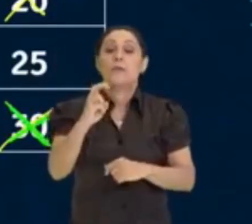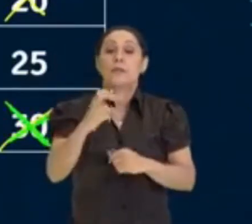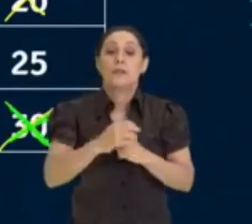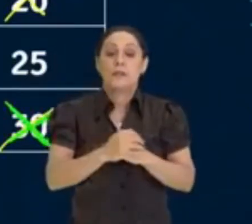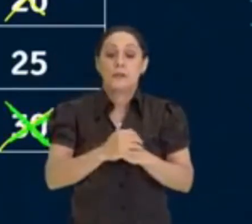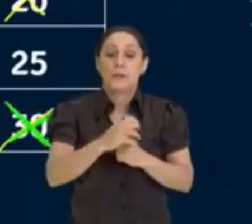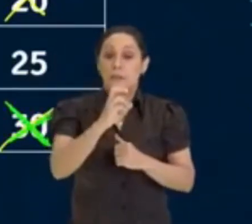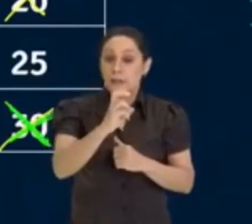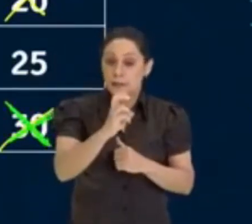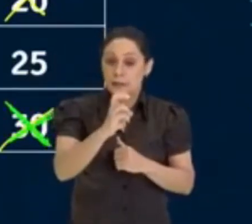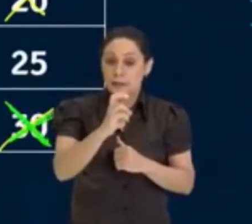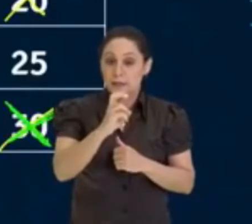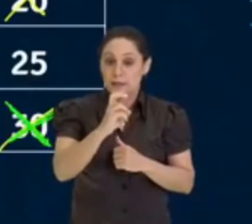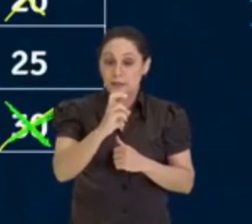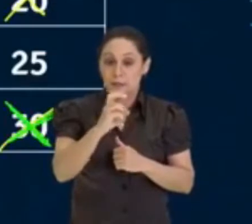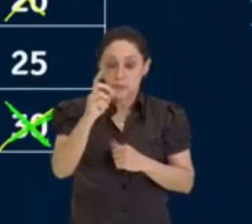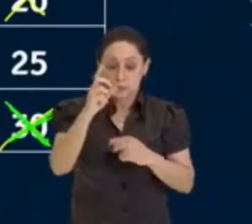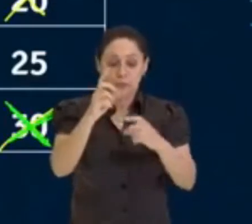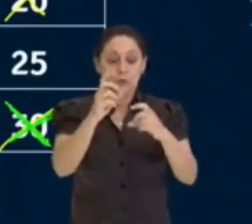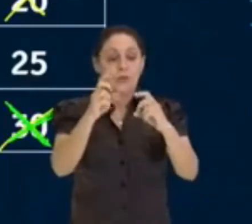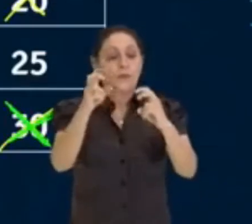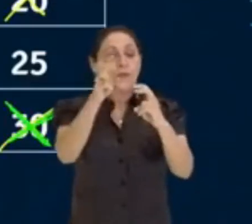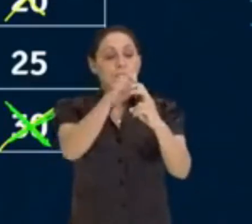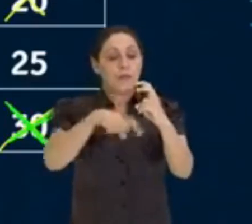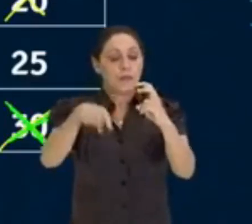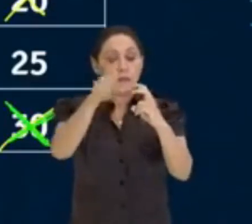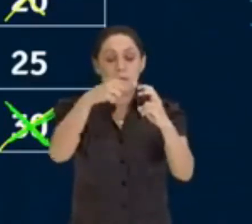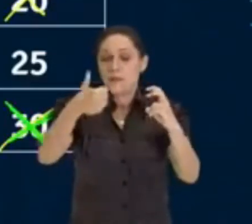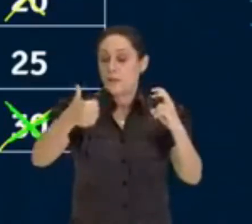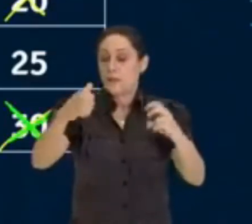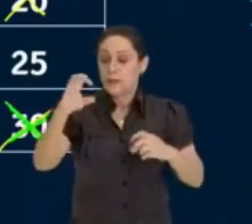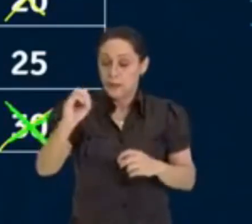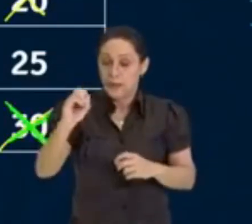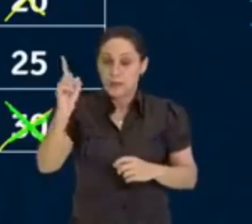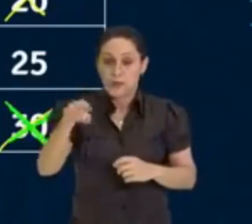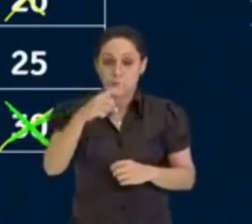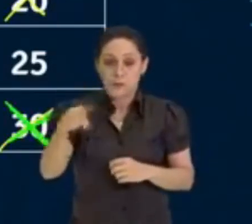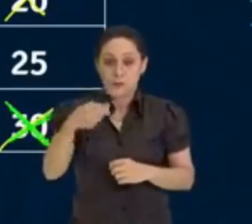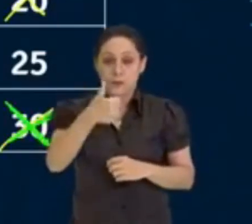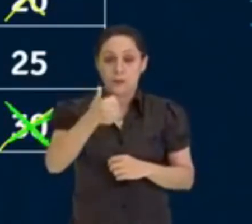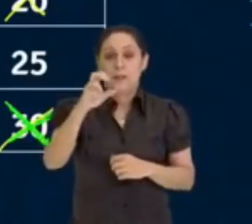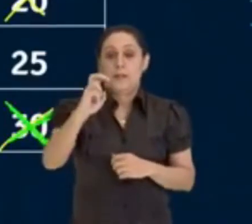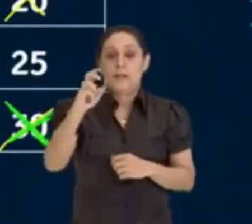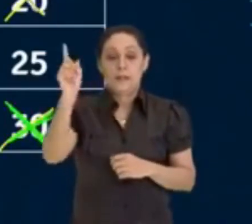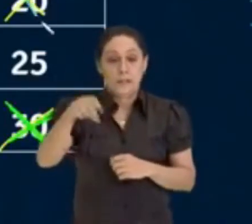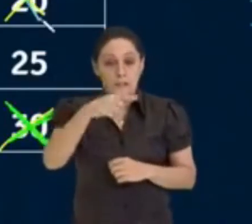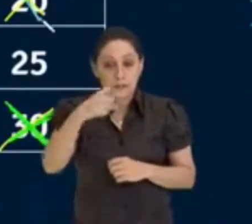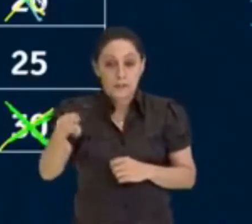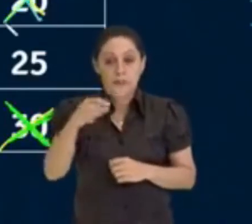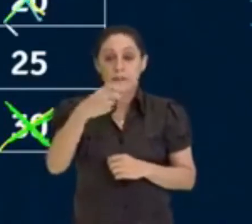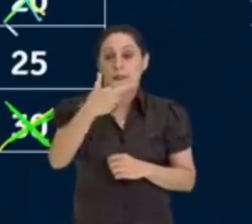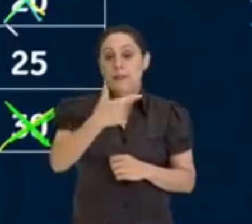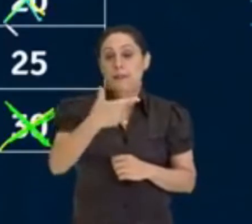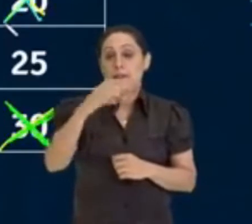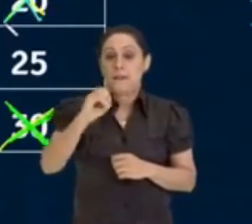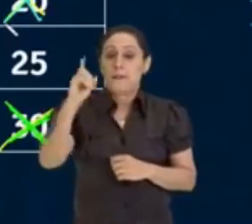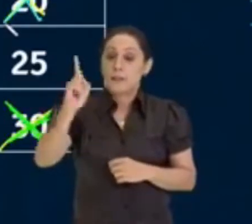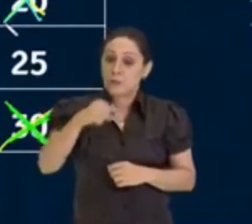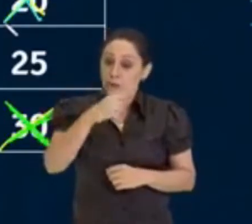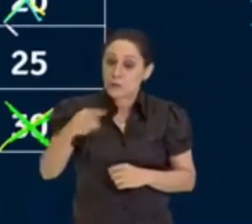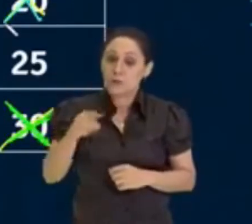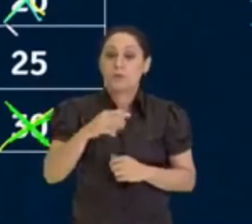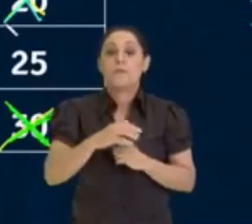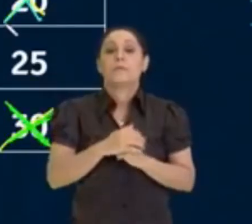5. Já está circulado. 10, está aqui excluído. 15, também. 20, já está